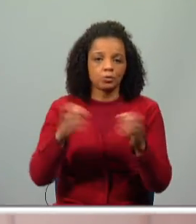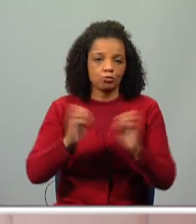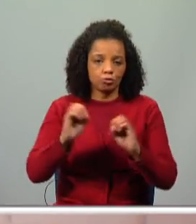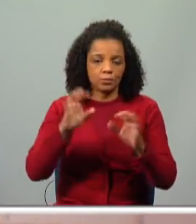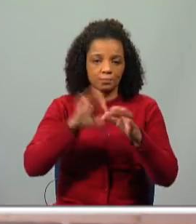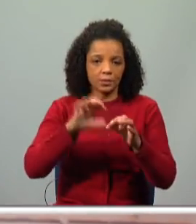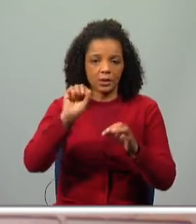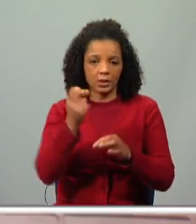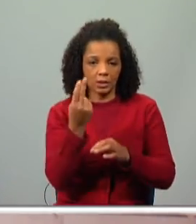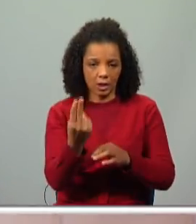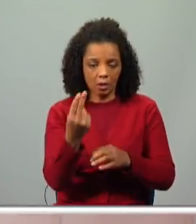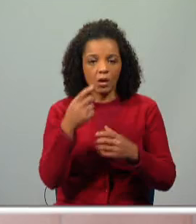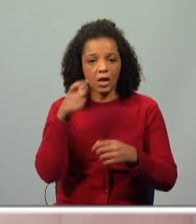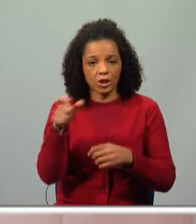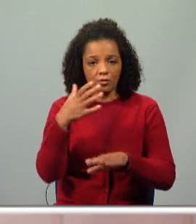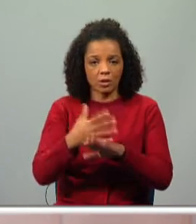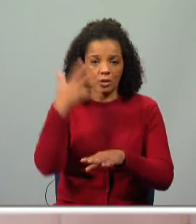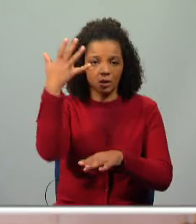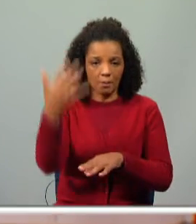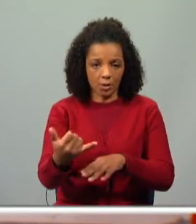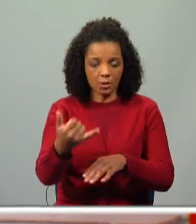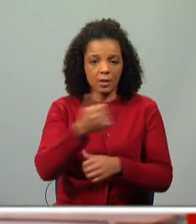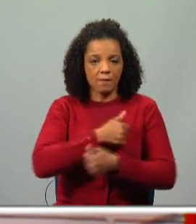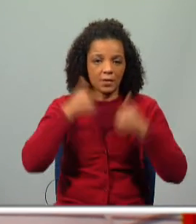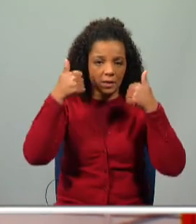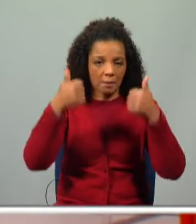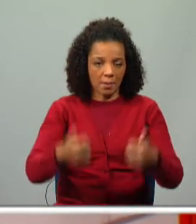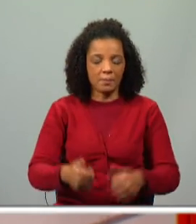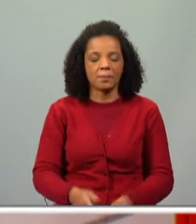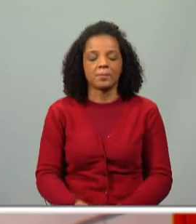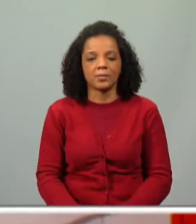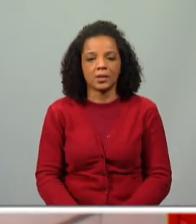acerca dos graus dos adjetivos. Até à próxima e fica bem!